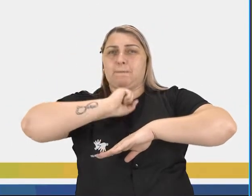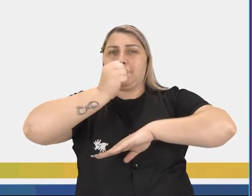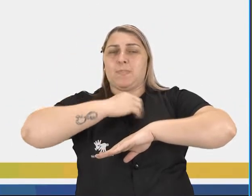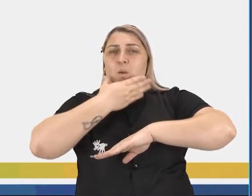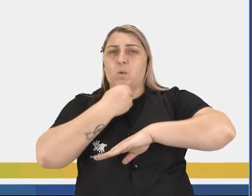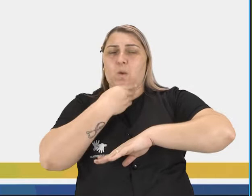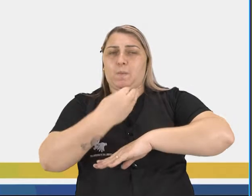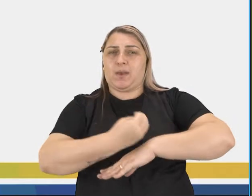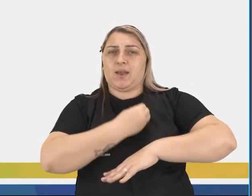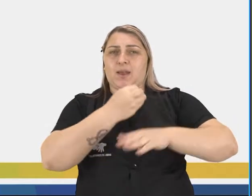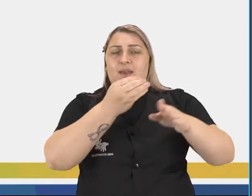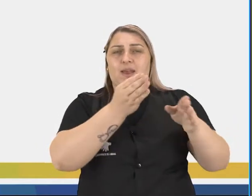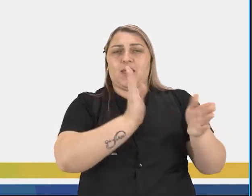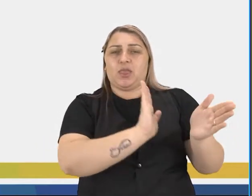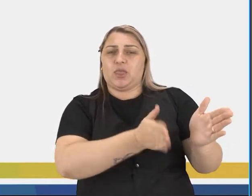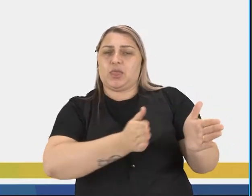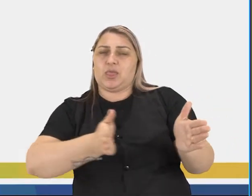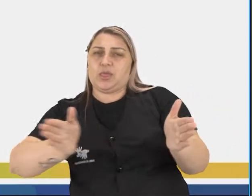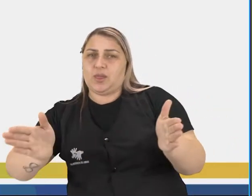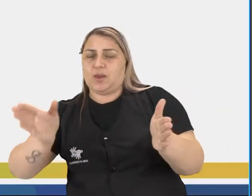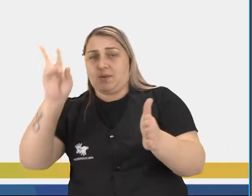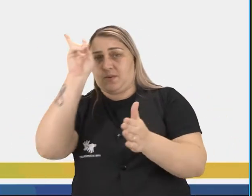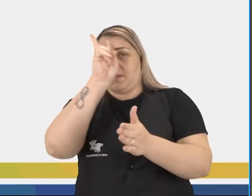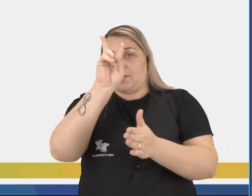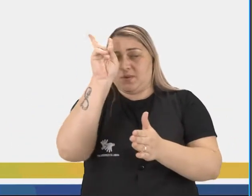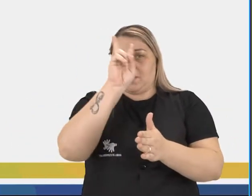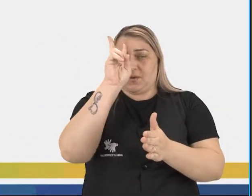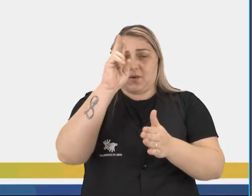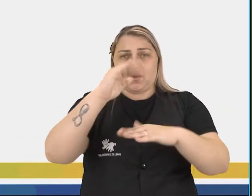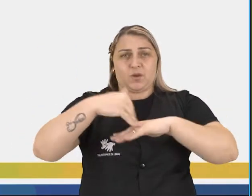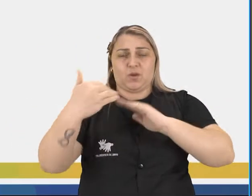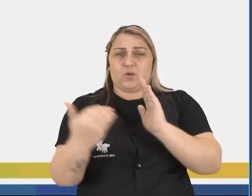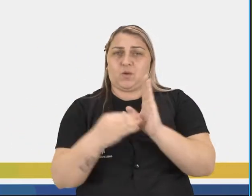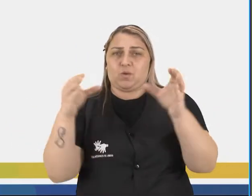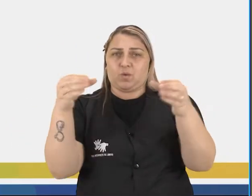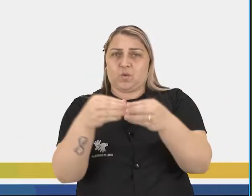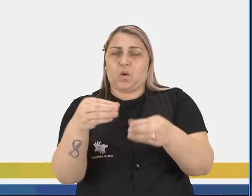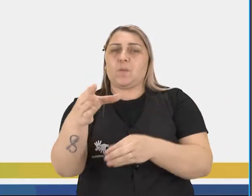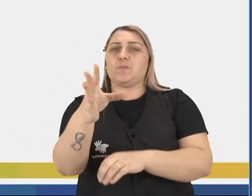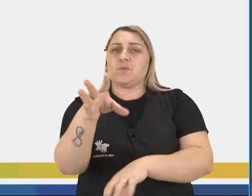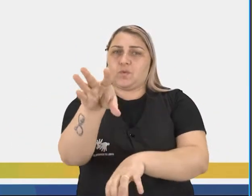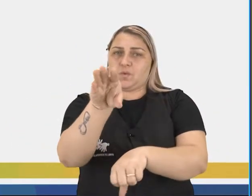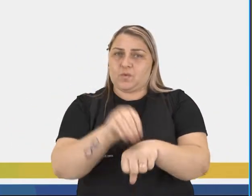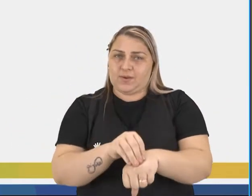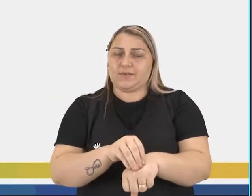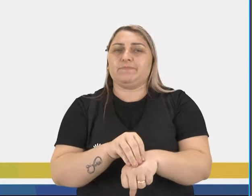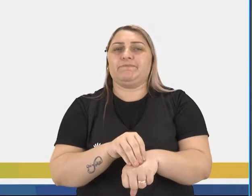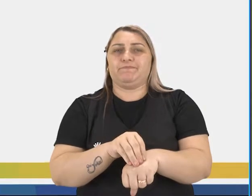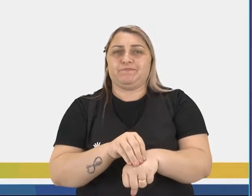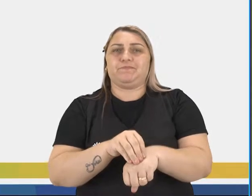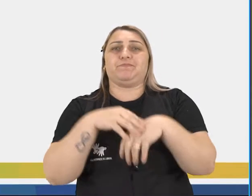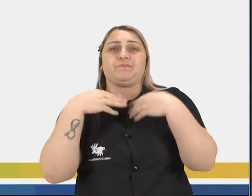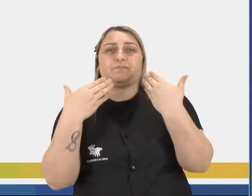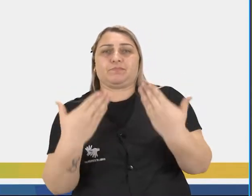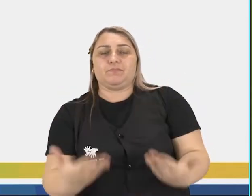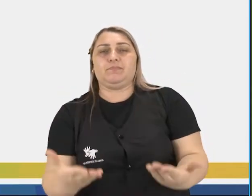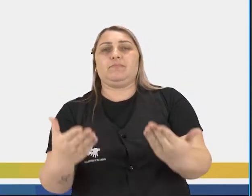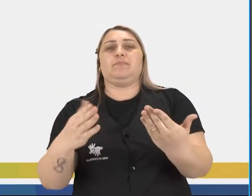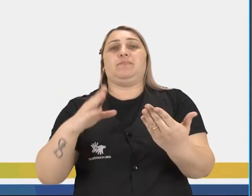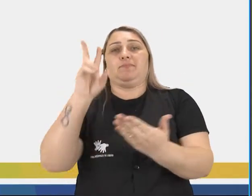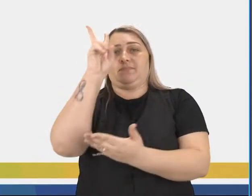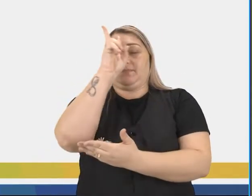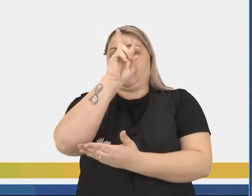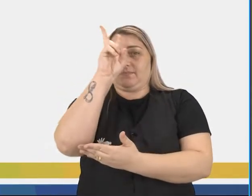presente em todas as épocas históricas e em todos os grupos conhecidos. Então é sobre esses aspectos